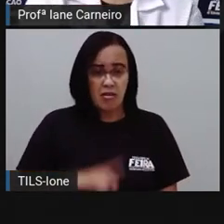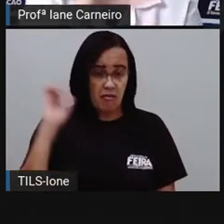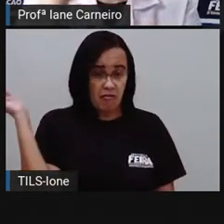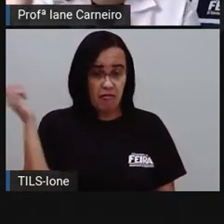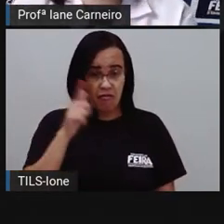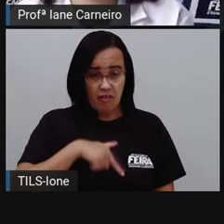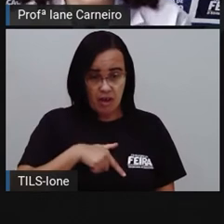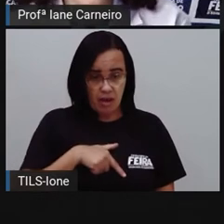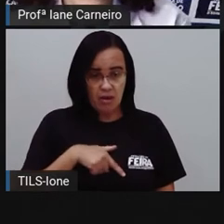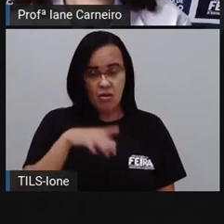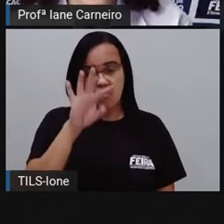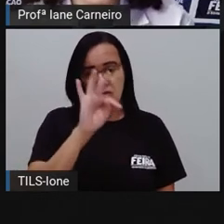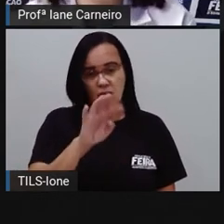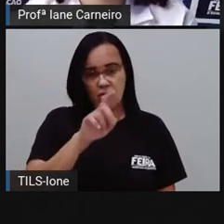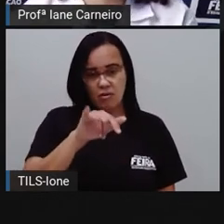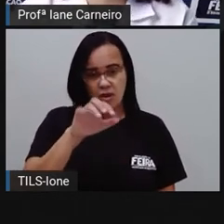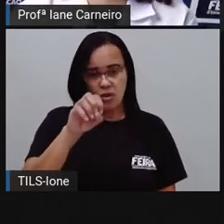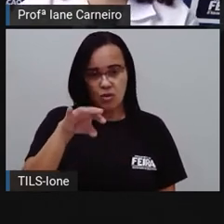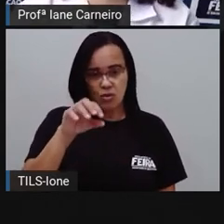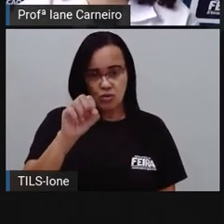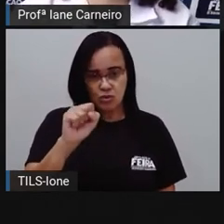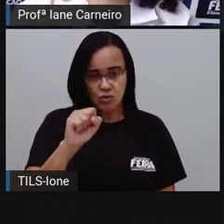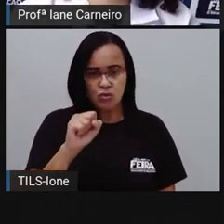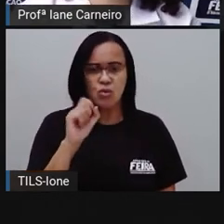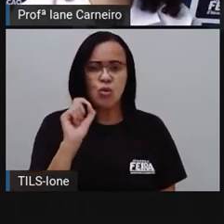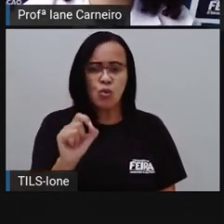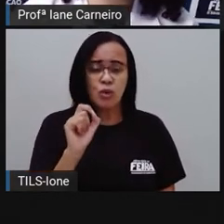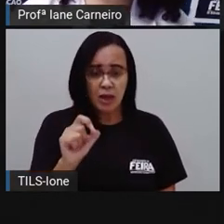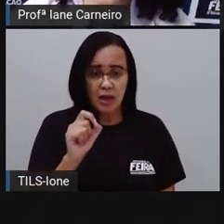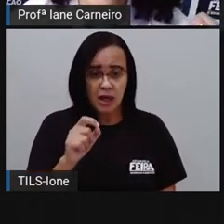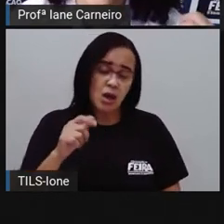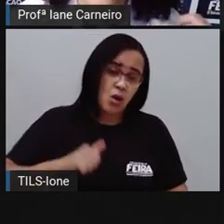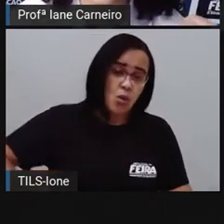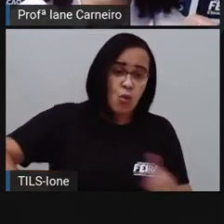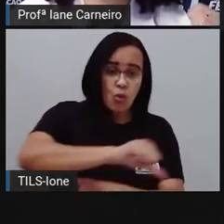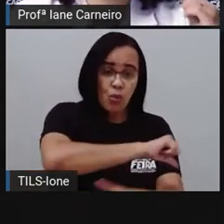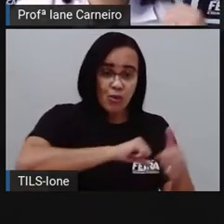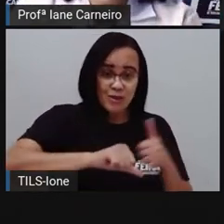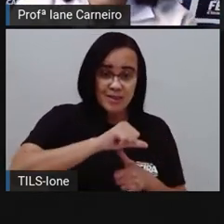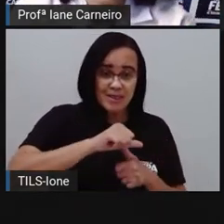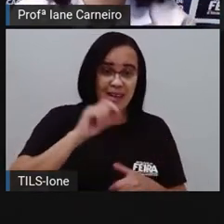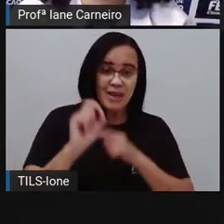O oposto de feioso, ó, bonito, né?